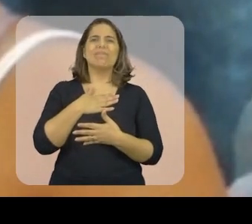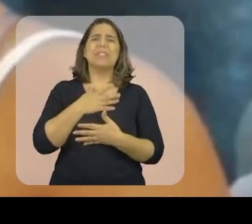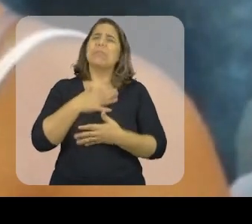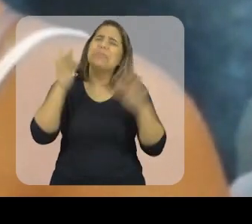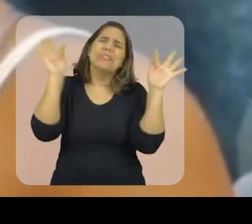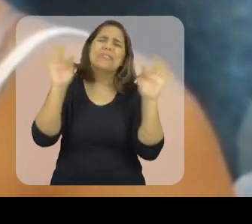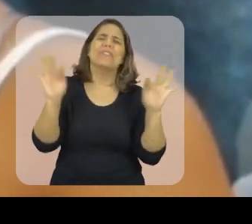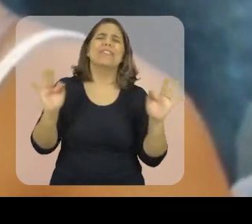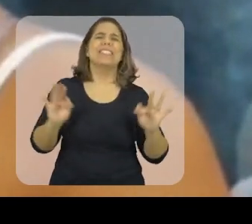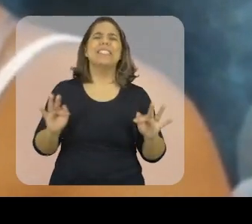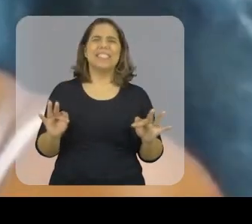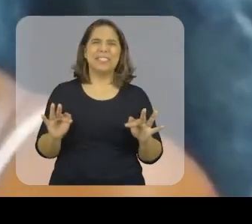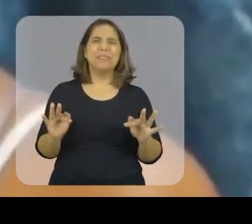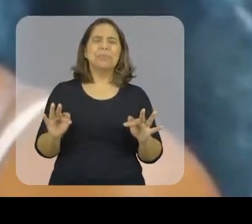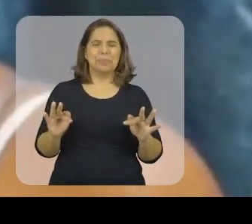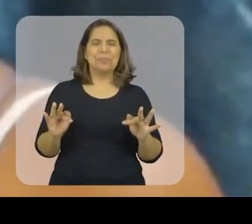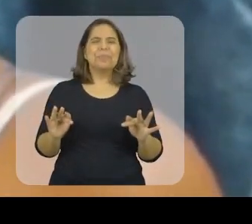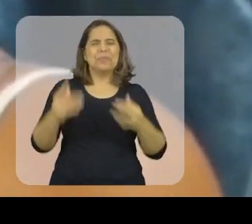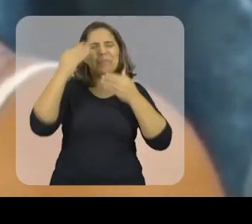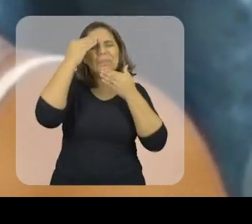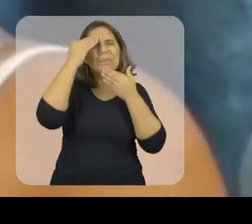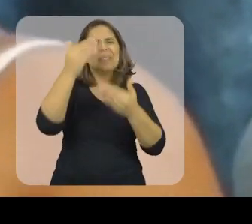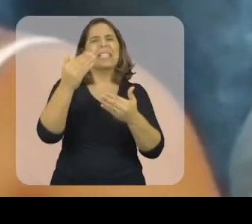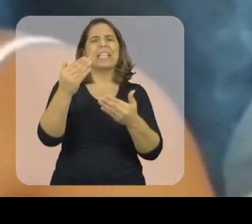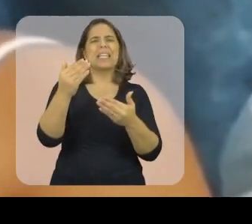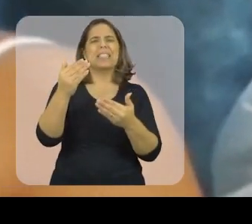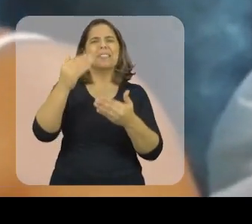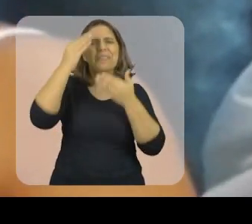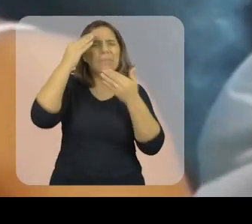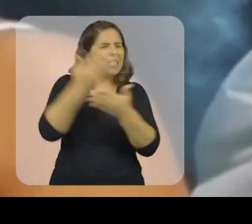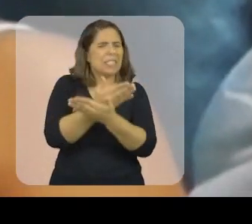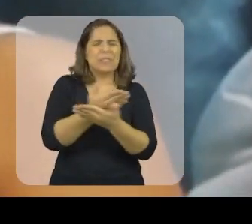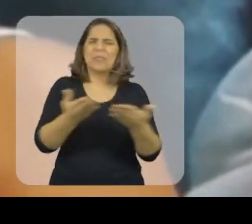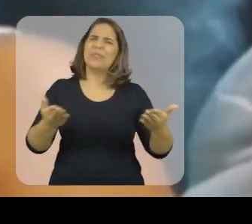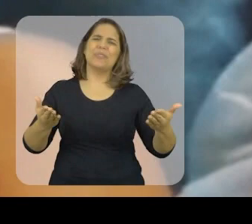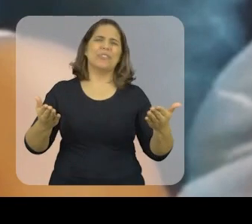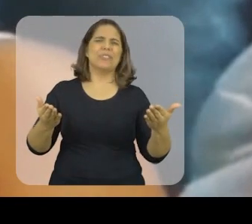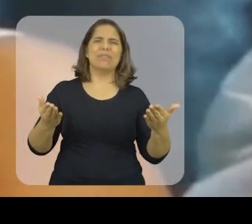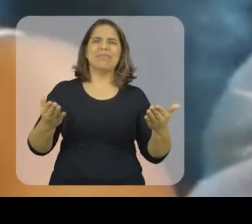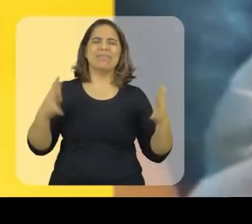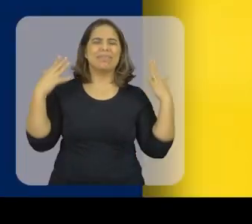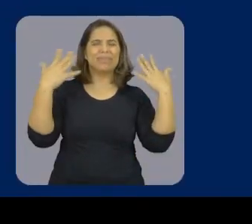Eu estou muito feliz. Obrigada, gente. Eu estou muito feliz.